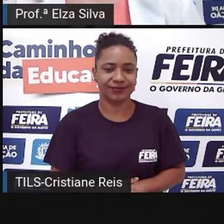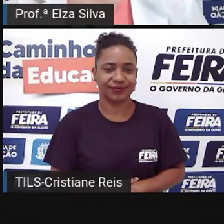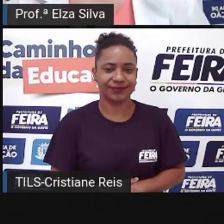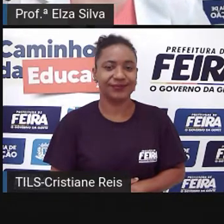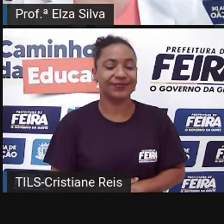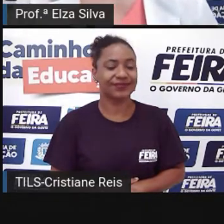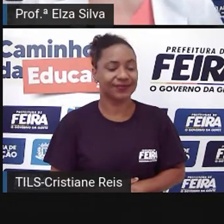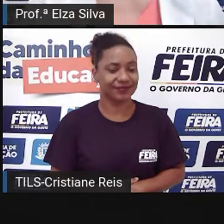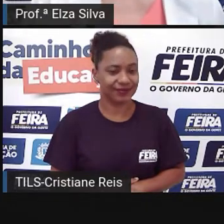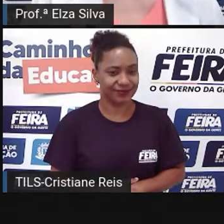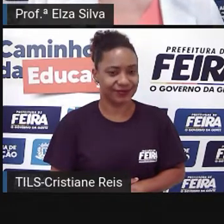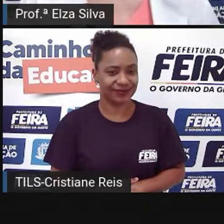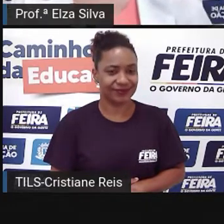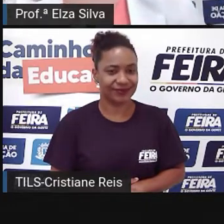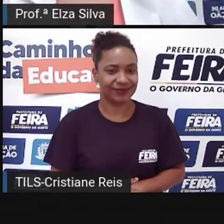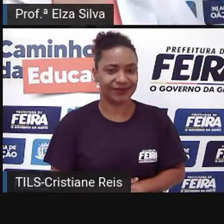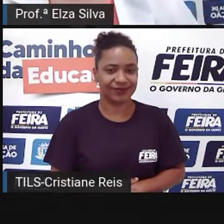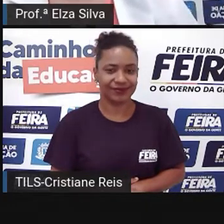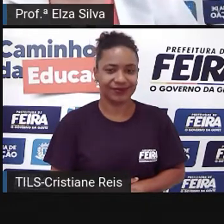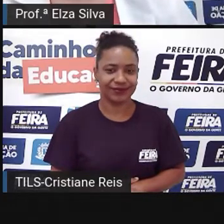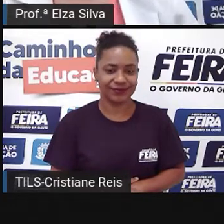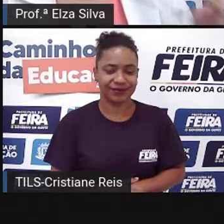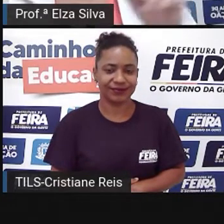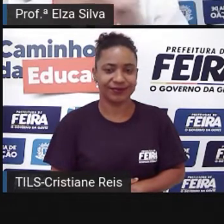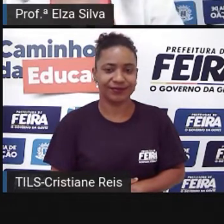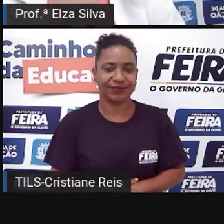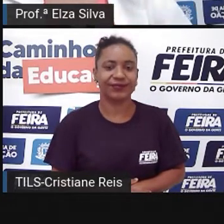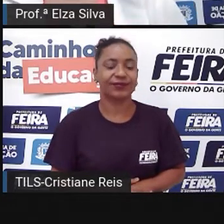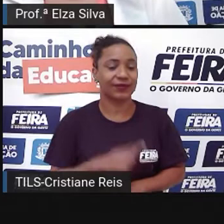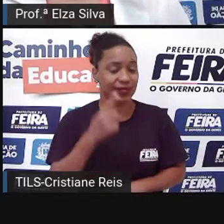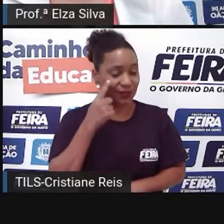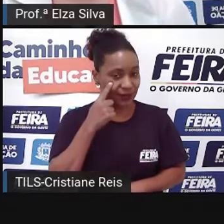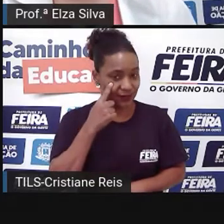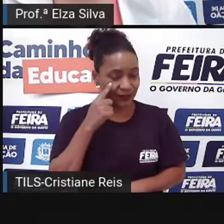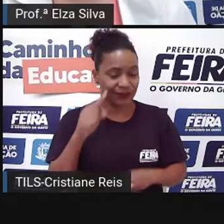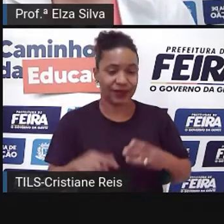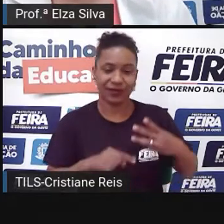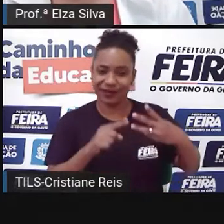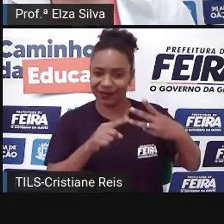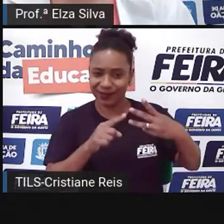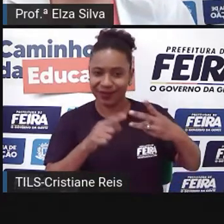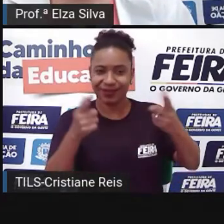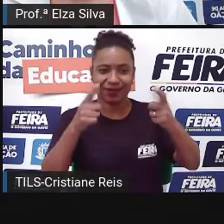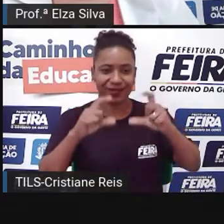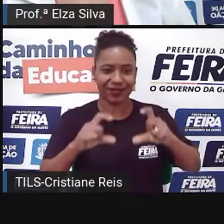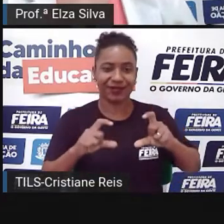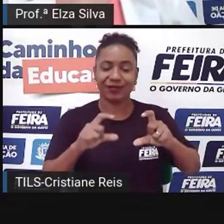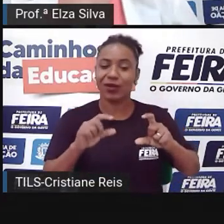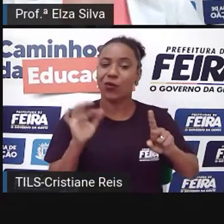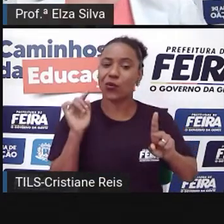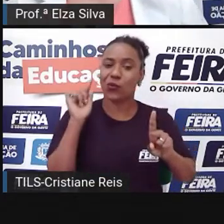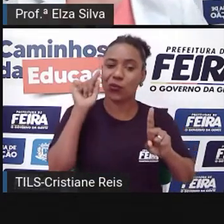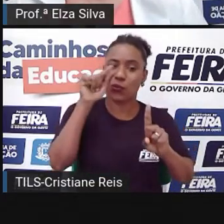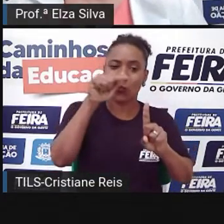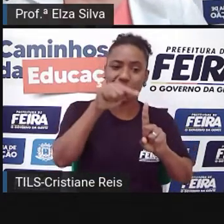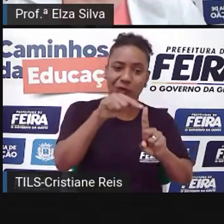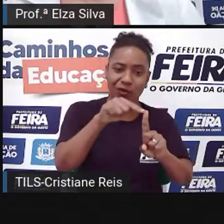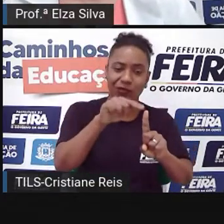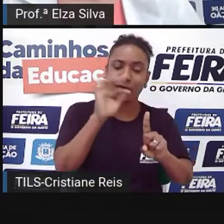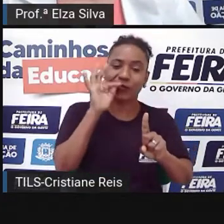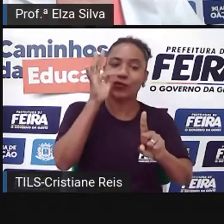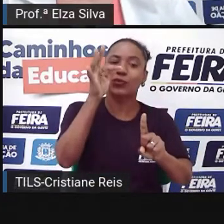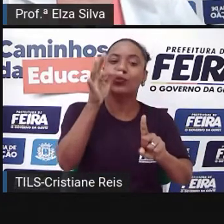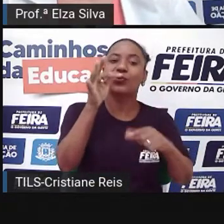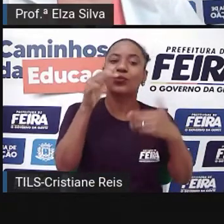Filtry plans Então no terceiro parágrafo Vocês irão falar sobre os planos para o futuro E o que é que Richard diz?